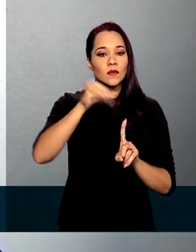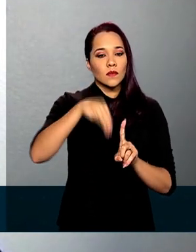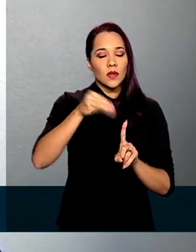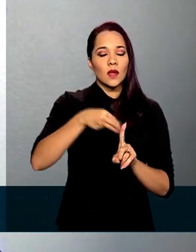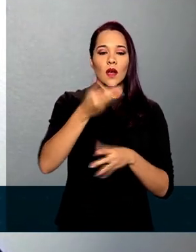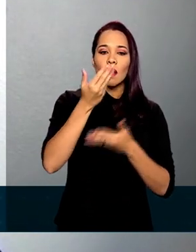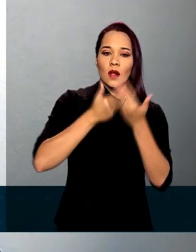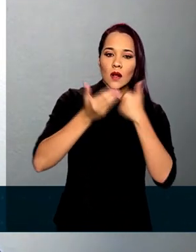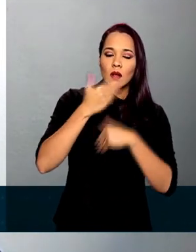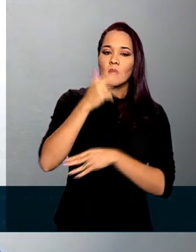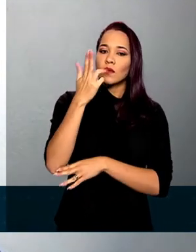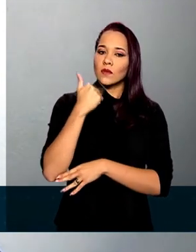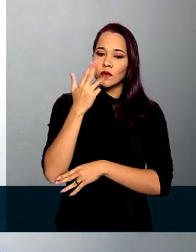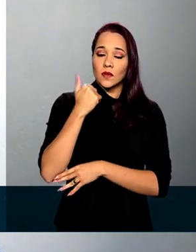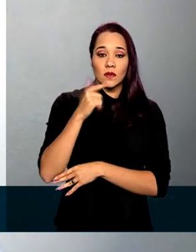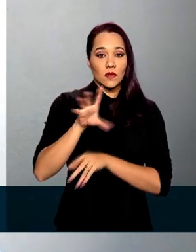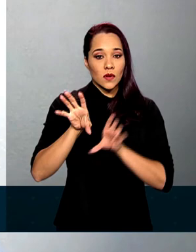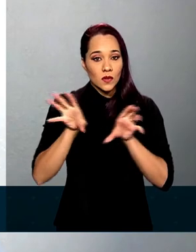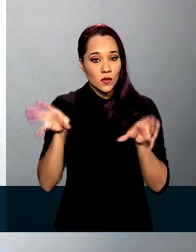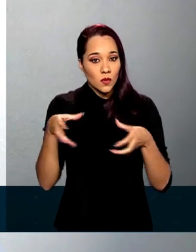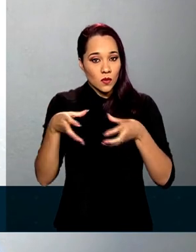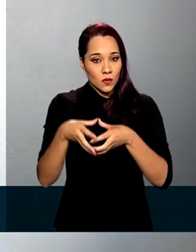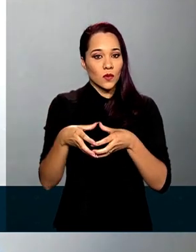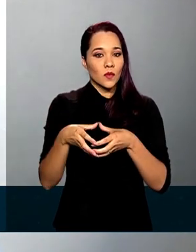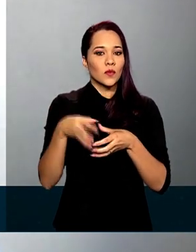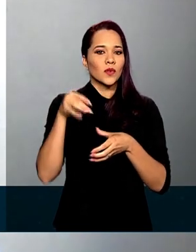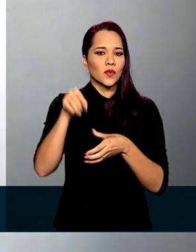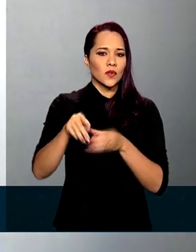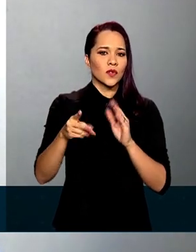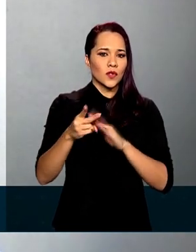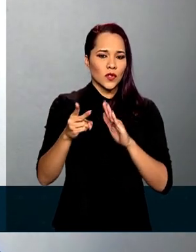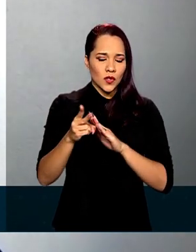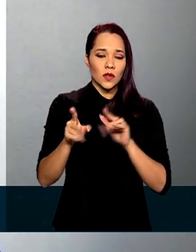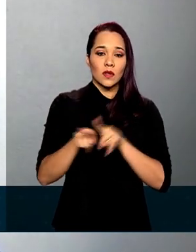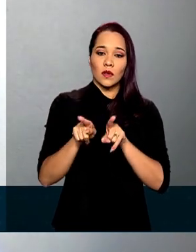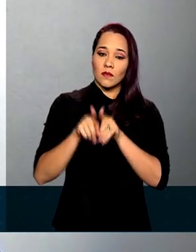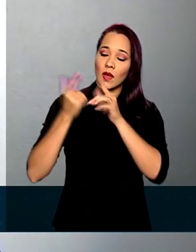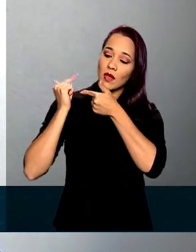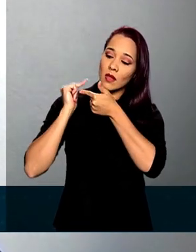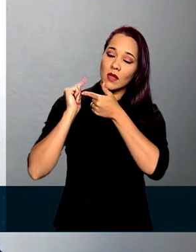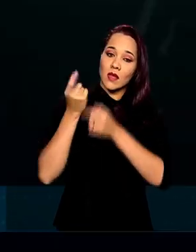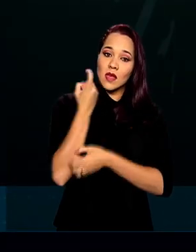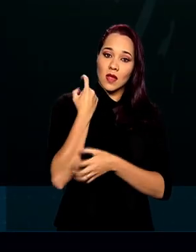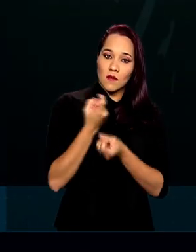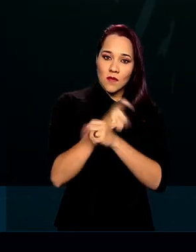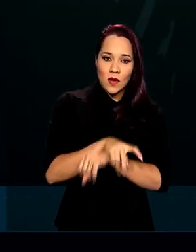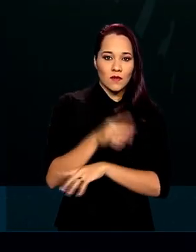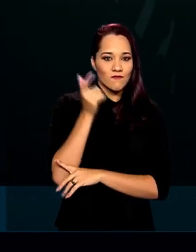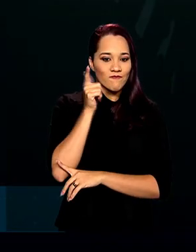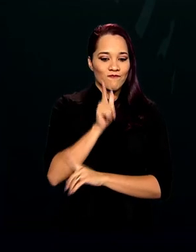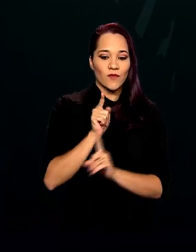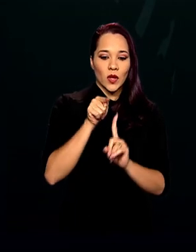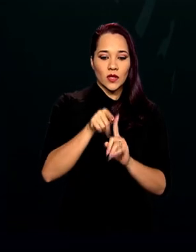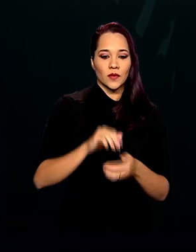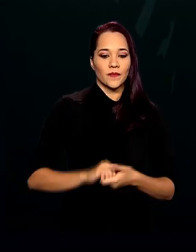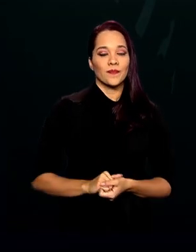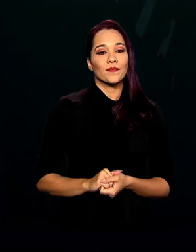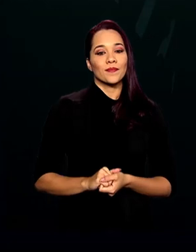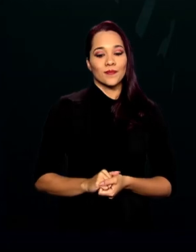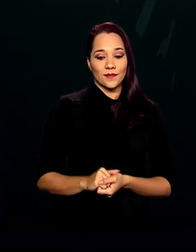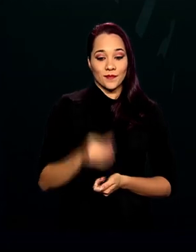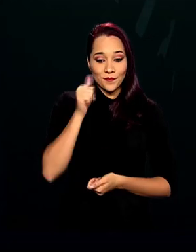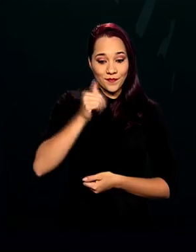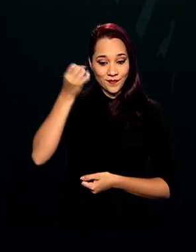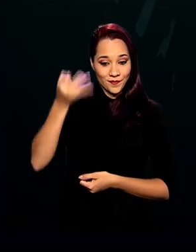alimentar e nutricional dessas comunidades indígenas e quilombolas seja alcançado. Está ajudando muito, mas